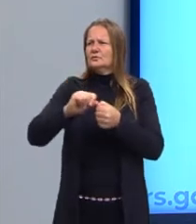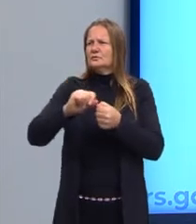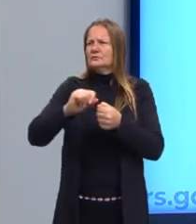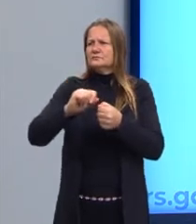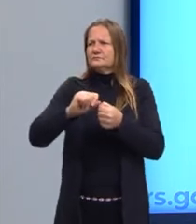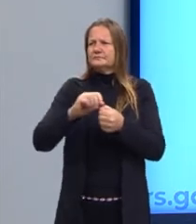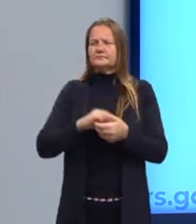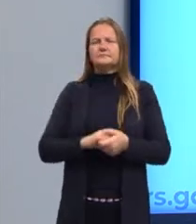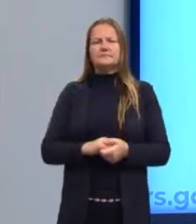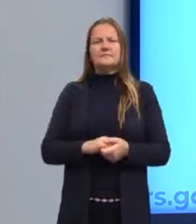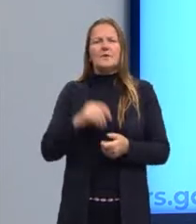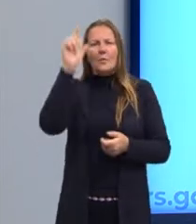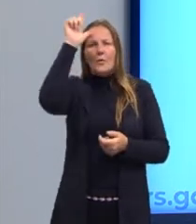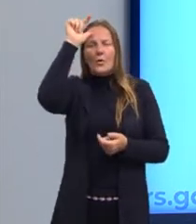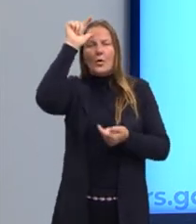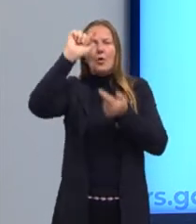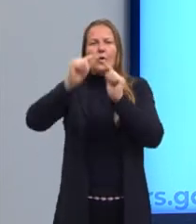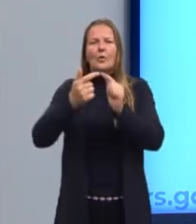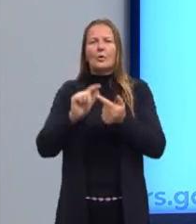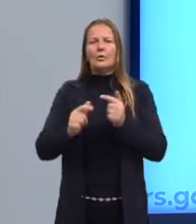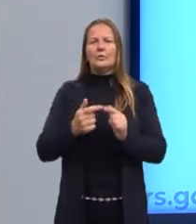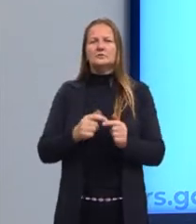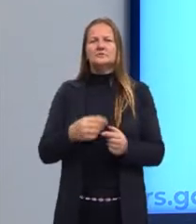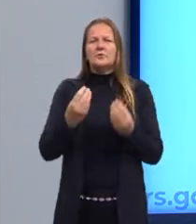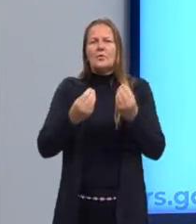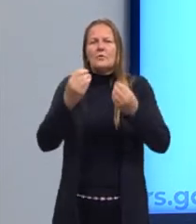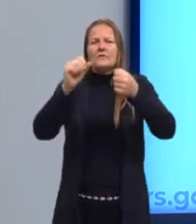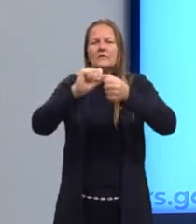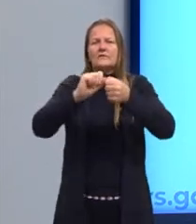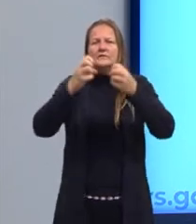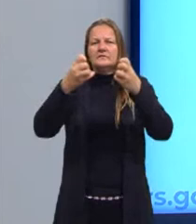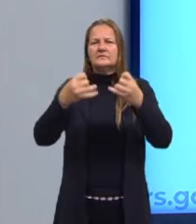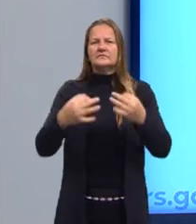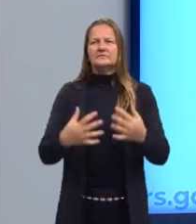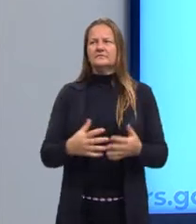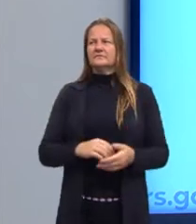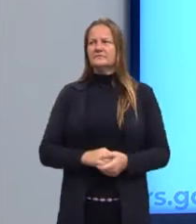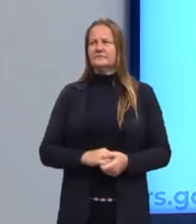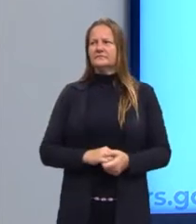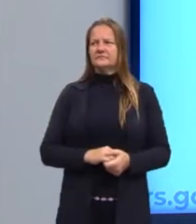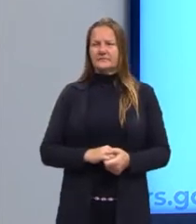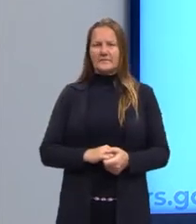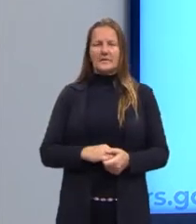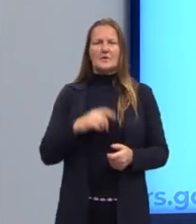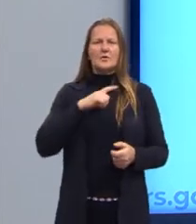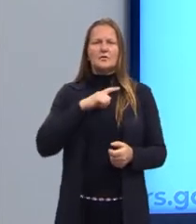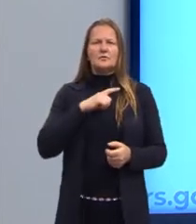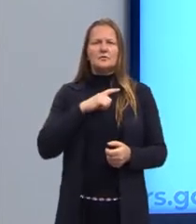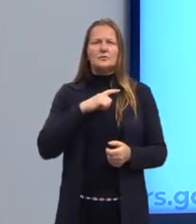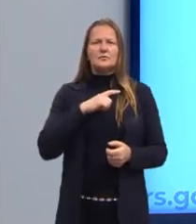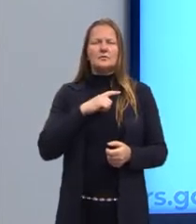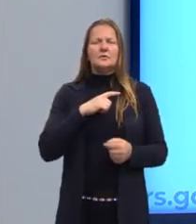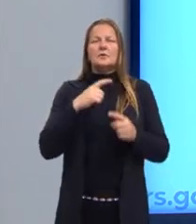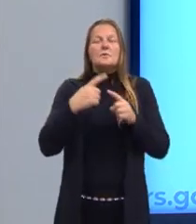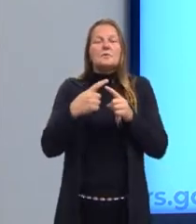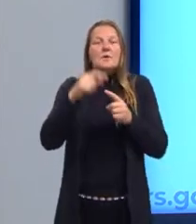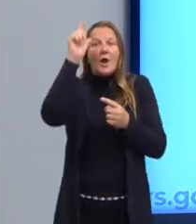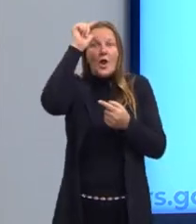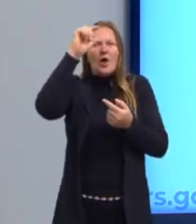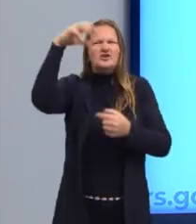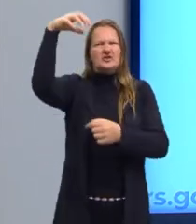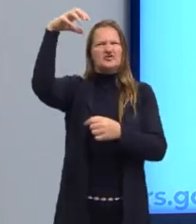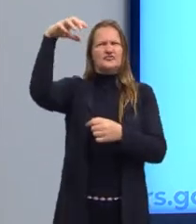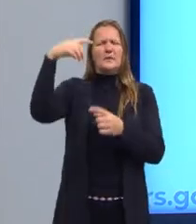significa a lógica com o lógico? Tem alguma ligação, né? Enfim, isso é lógico. É lógico que vai chover.